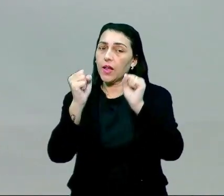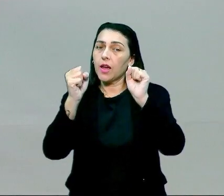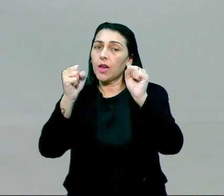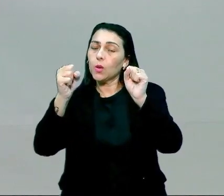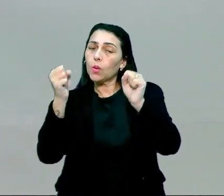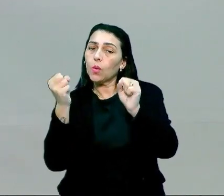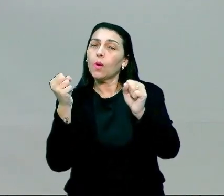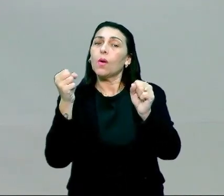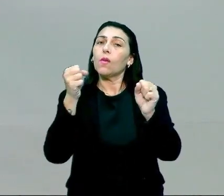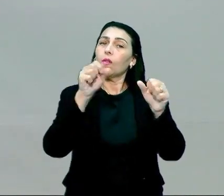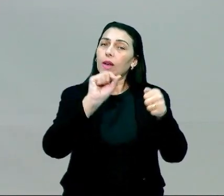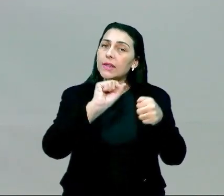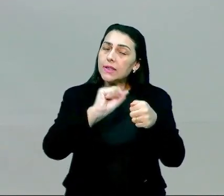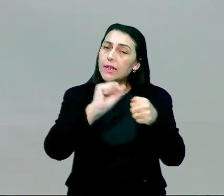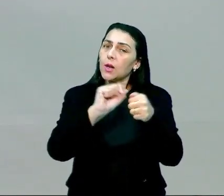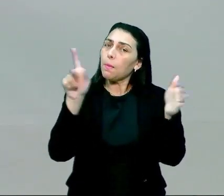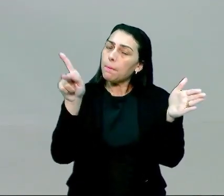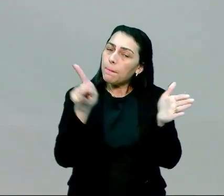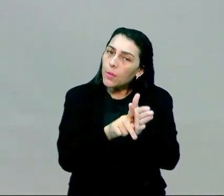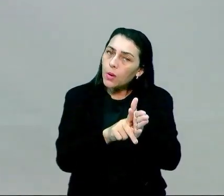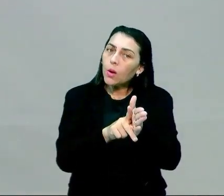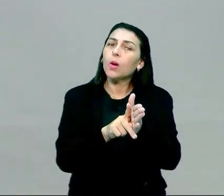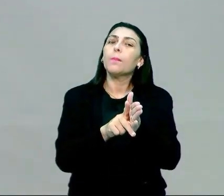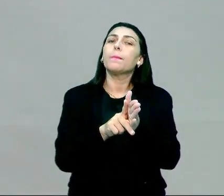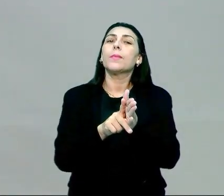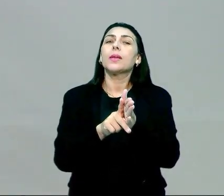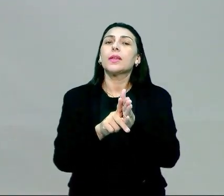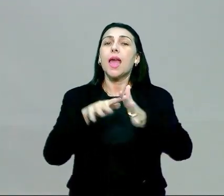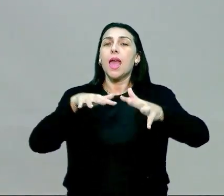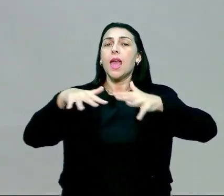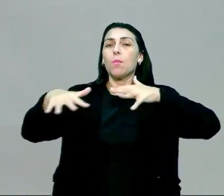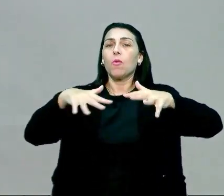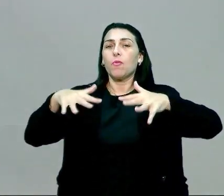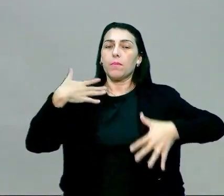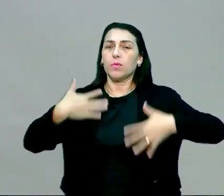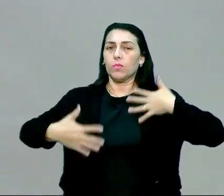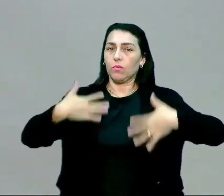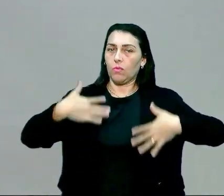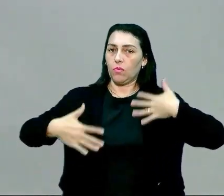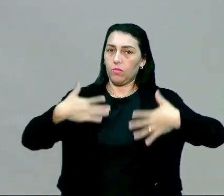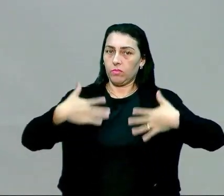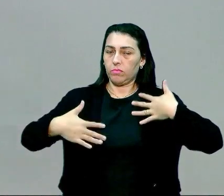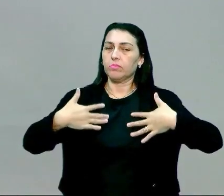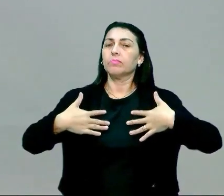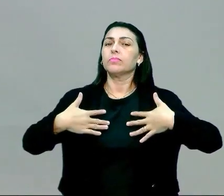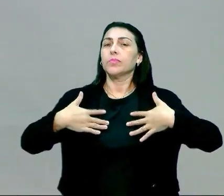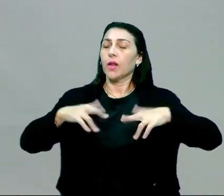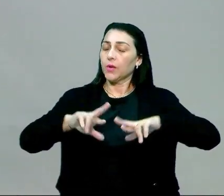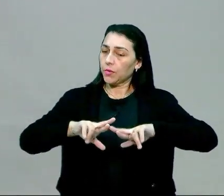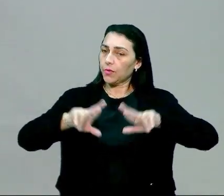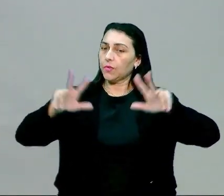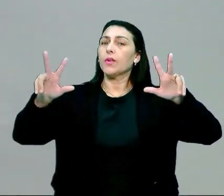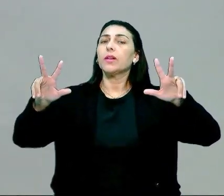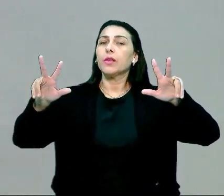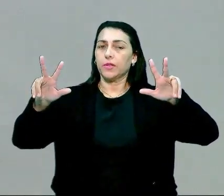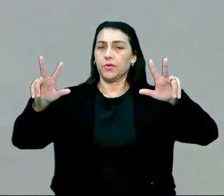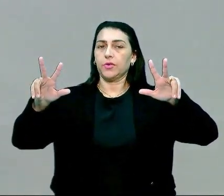física e a configurando agora, especificando ela em exercício físico. Ou seja, exercício físico é uma atividade